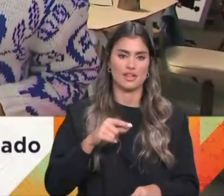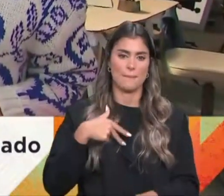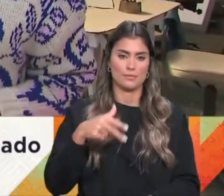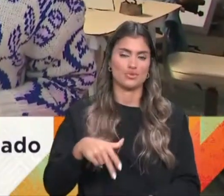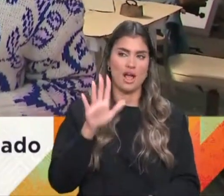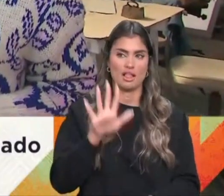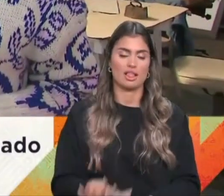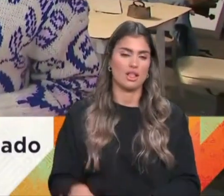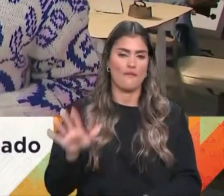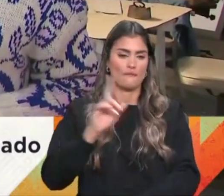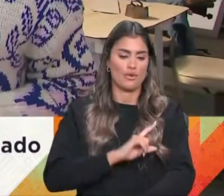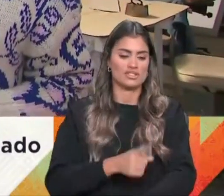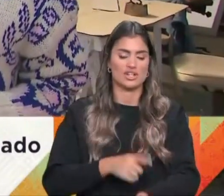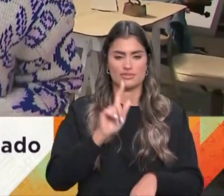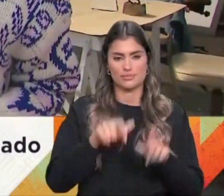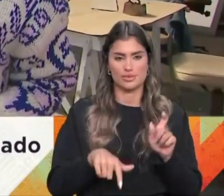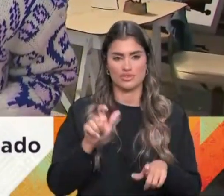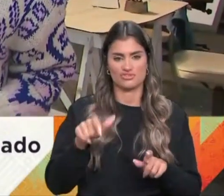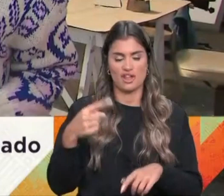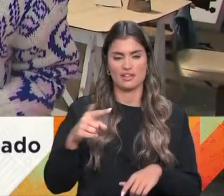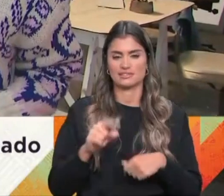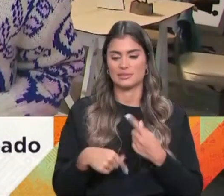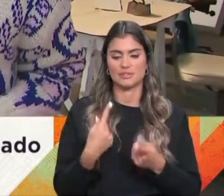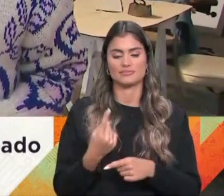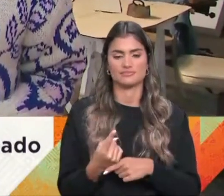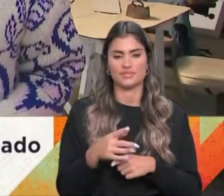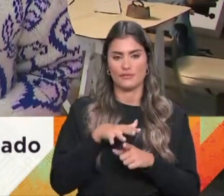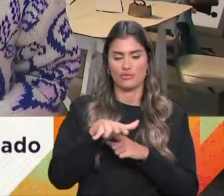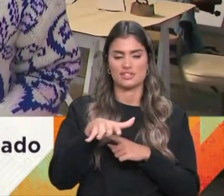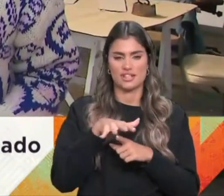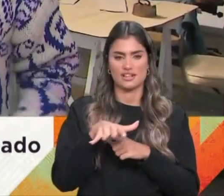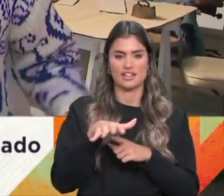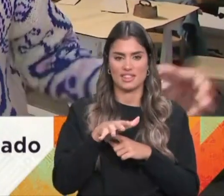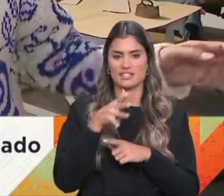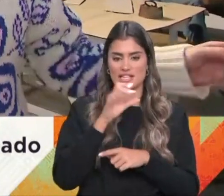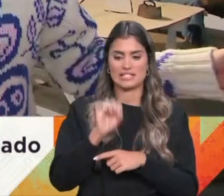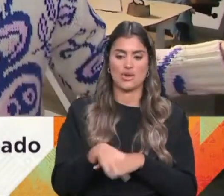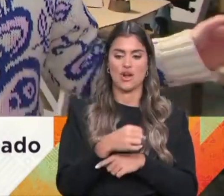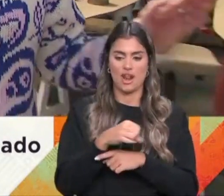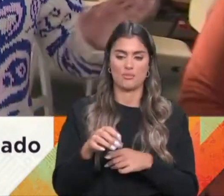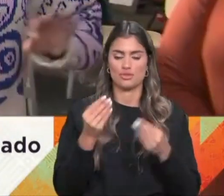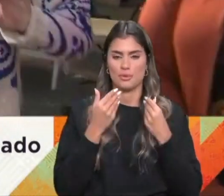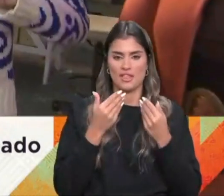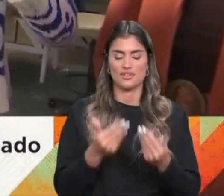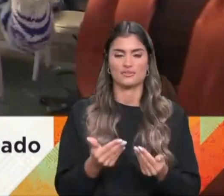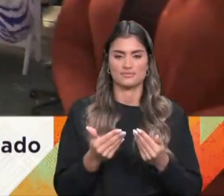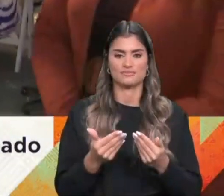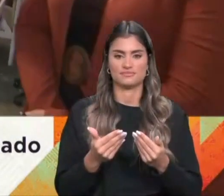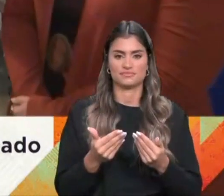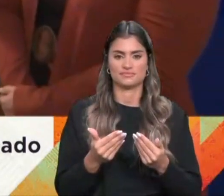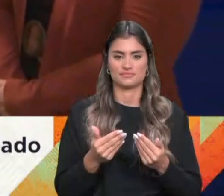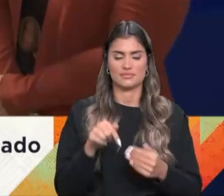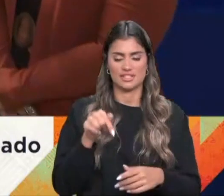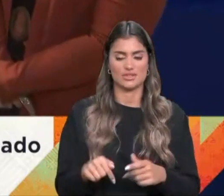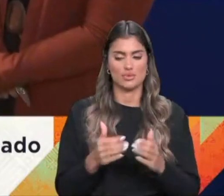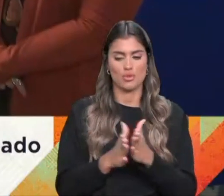força que o povo tem e terá sempre de influenciar e de dizer sim ou não. Muito obrigada. Portanto, daqui é tudo.